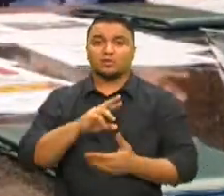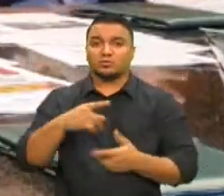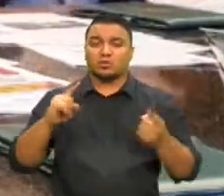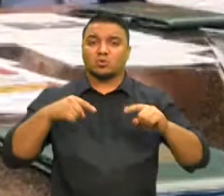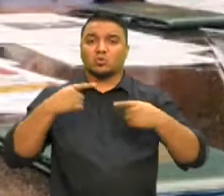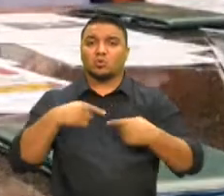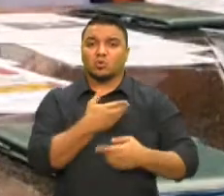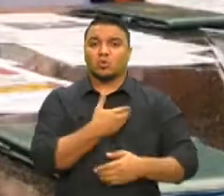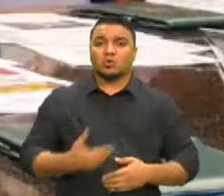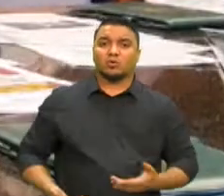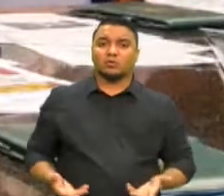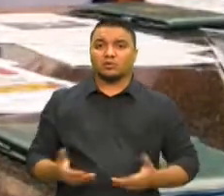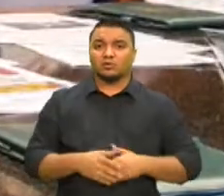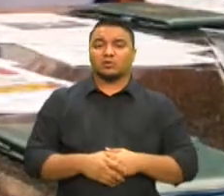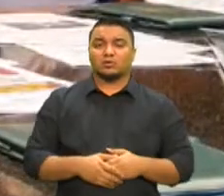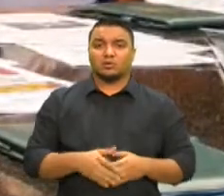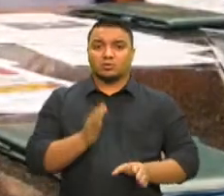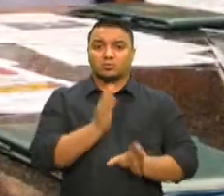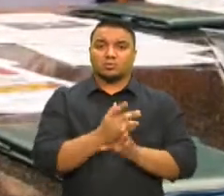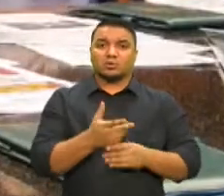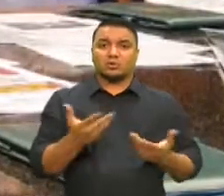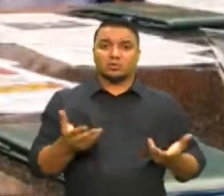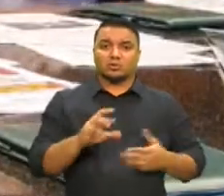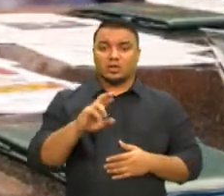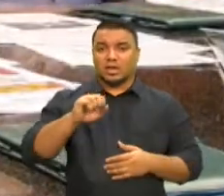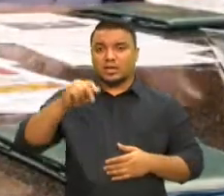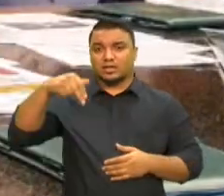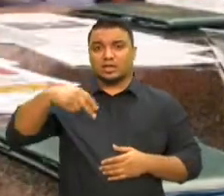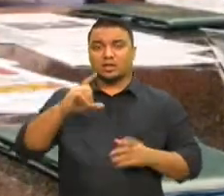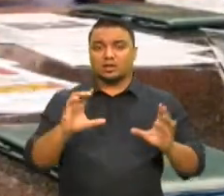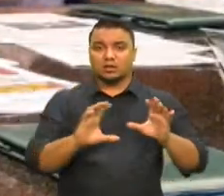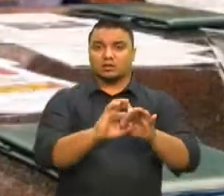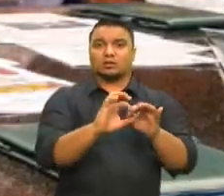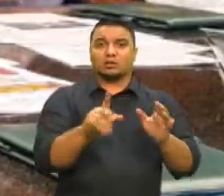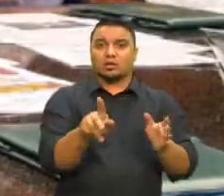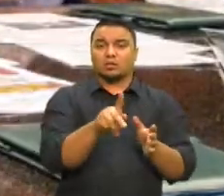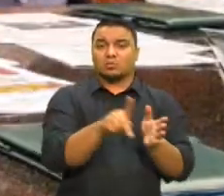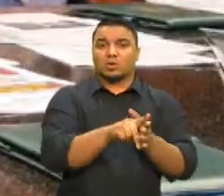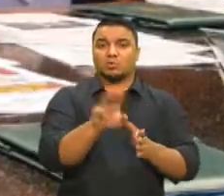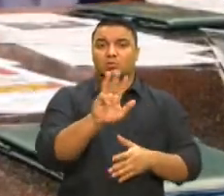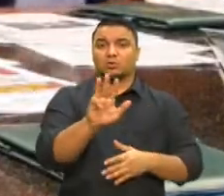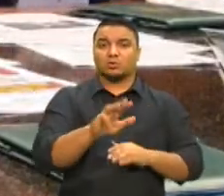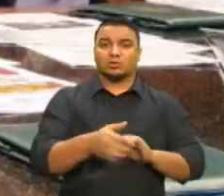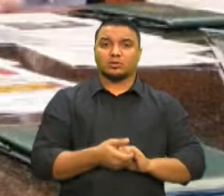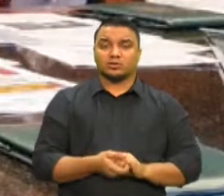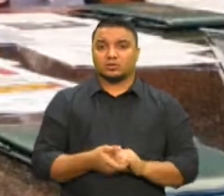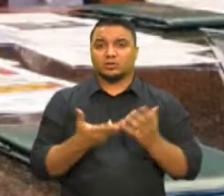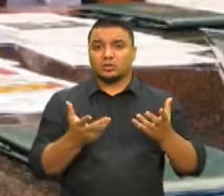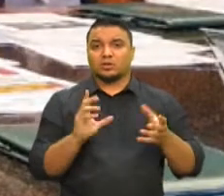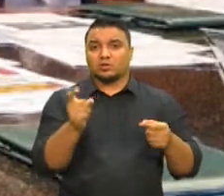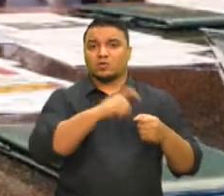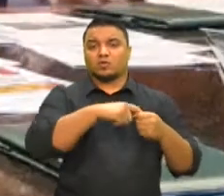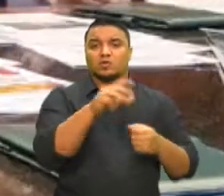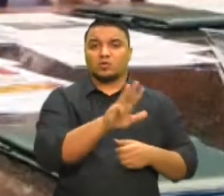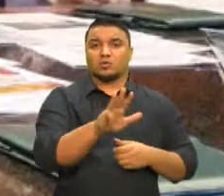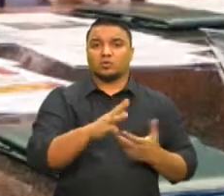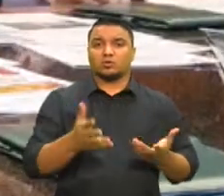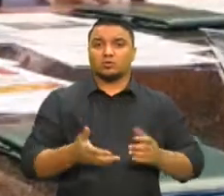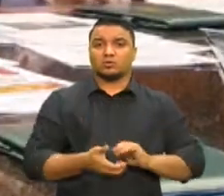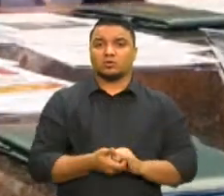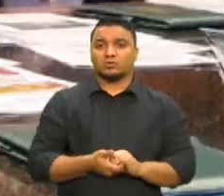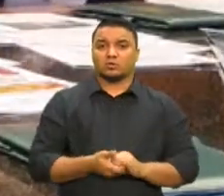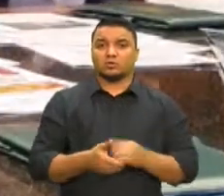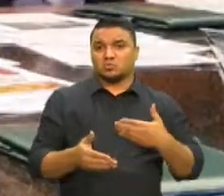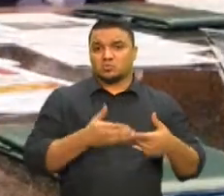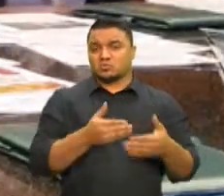o Renan, por exemplo, é aliadíssimo do Lula. O cara quer o Lula, a volta do Lula a qualquer